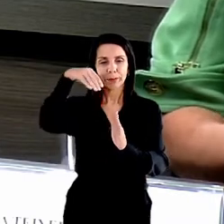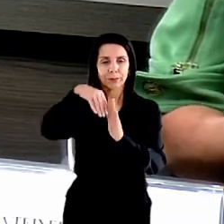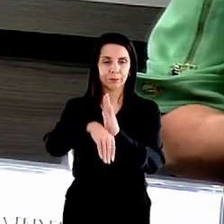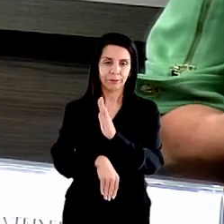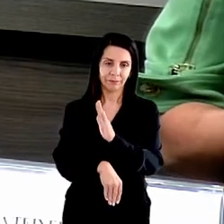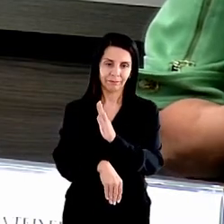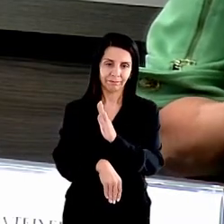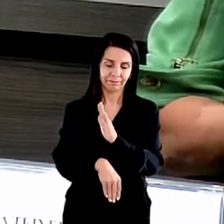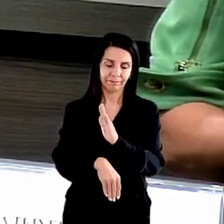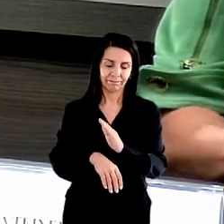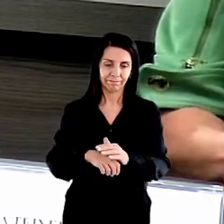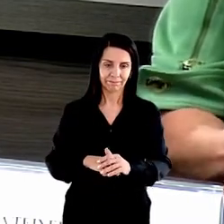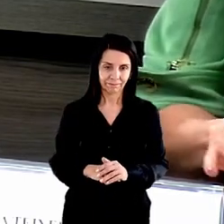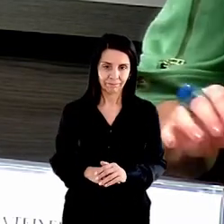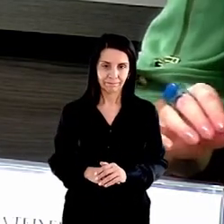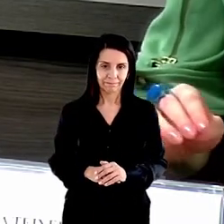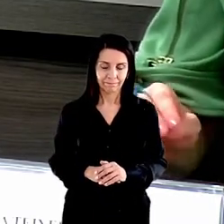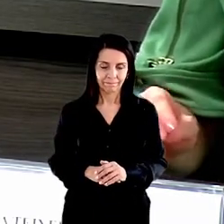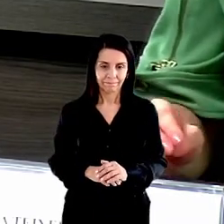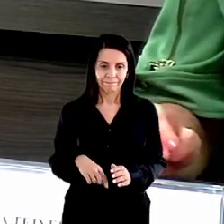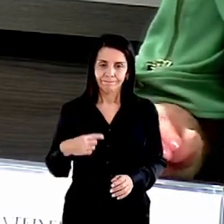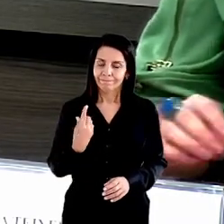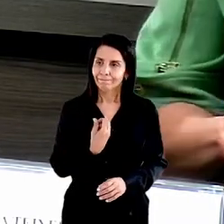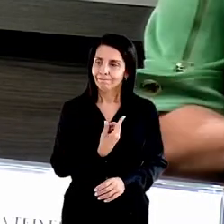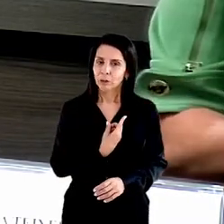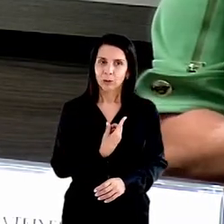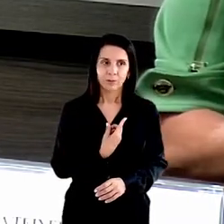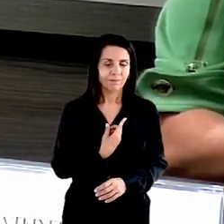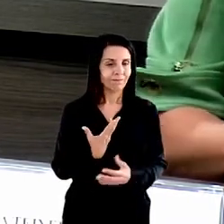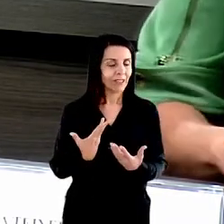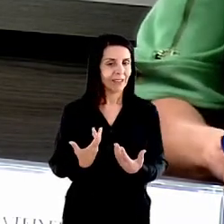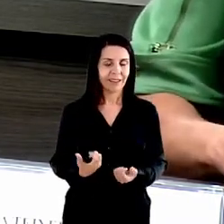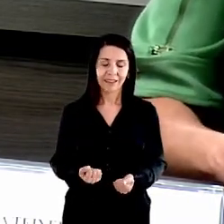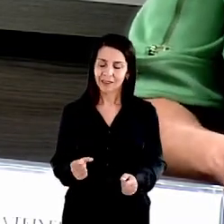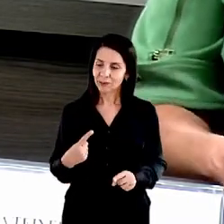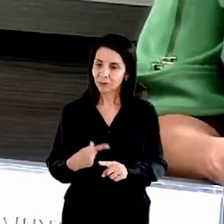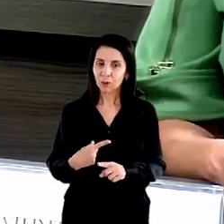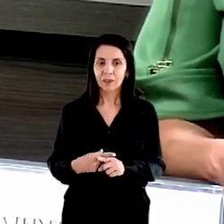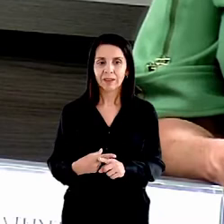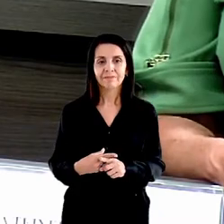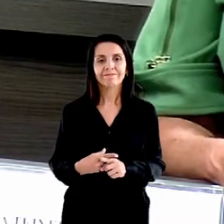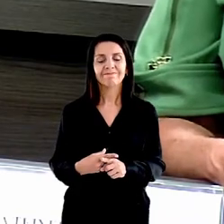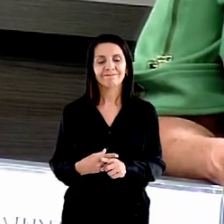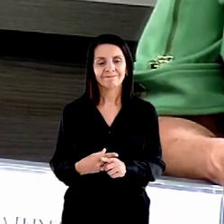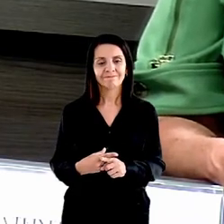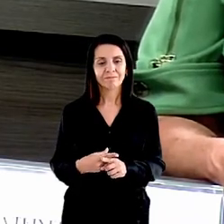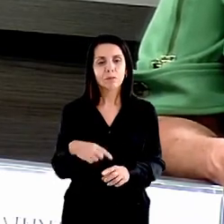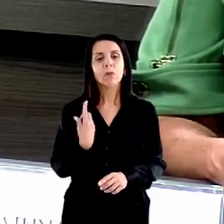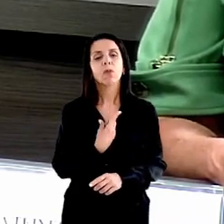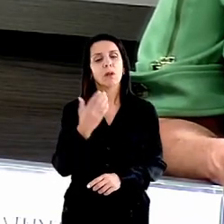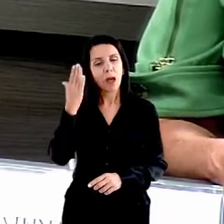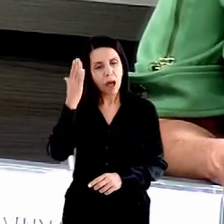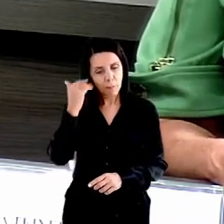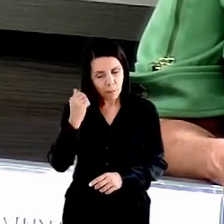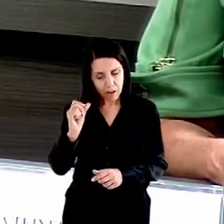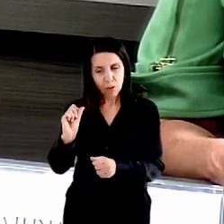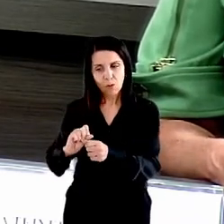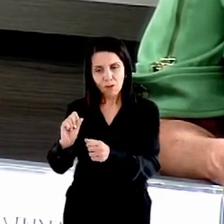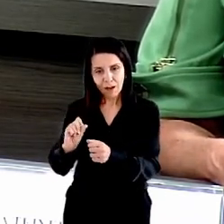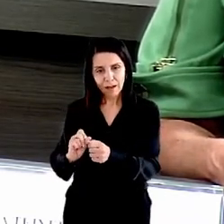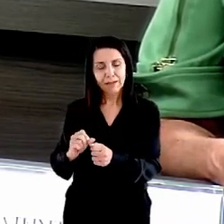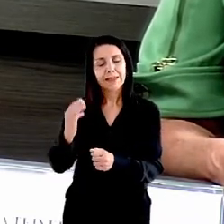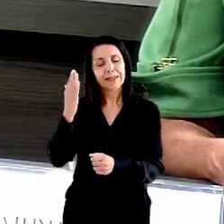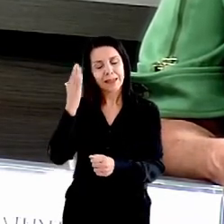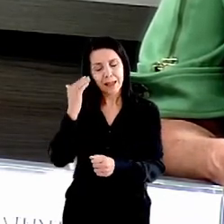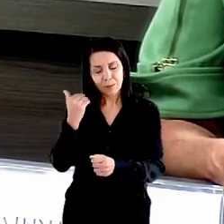sempre deixa a gente mais indignado é que a gente sabe o que fazer, a gente sabe como fazer e a